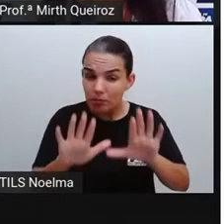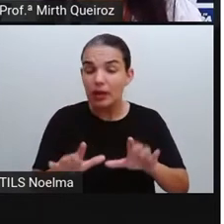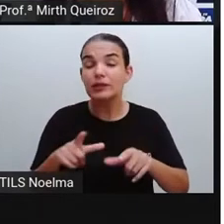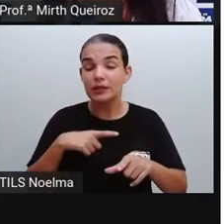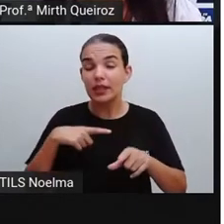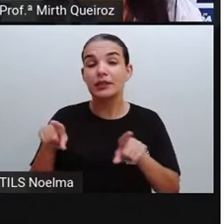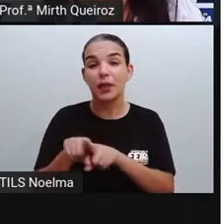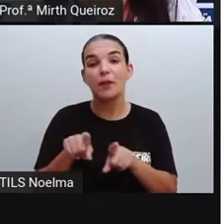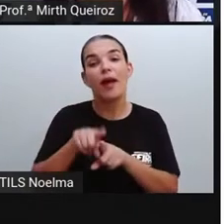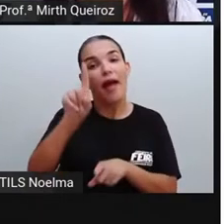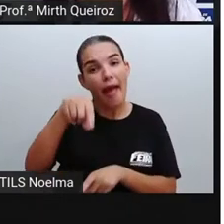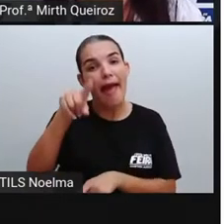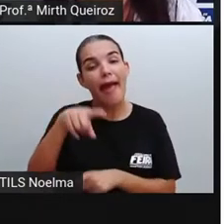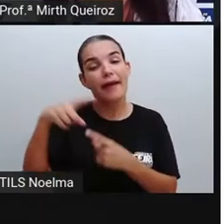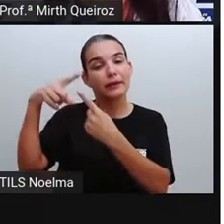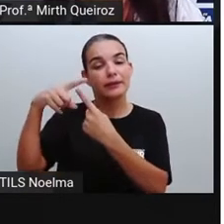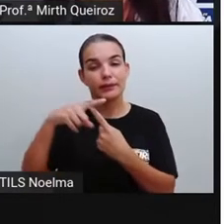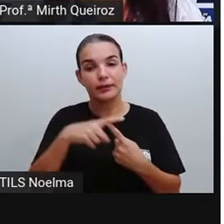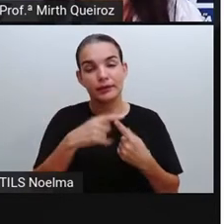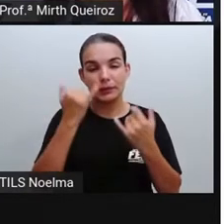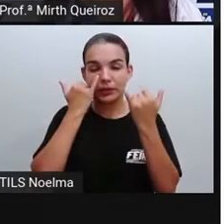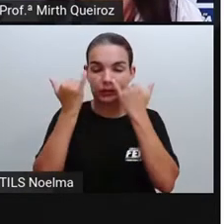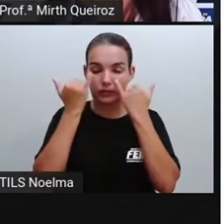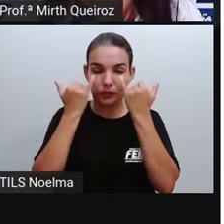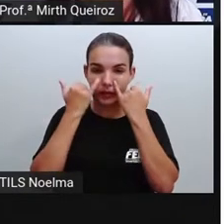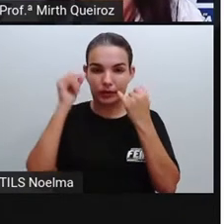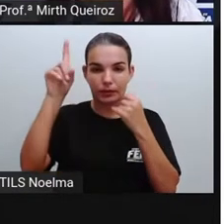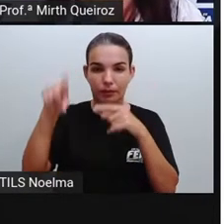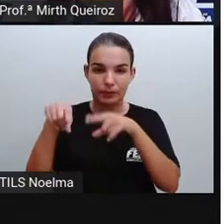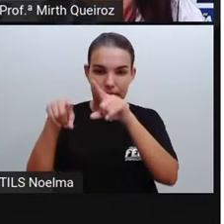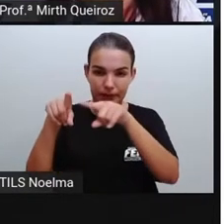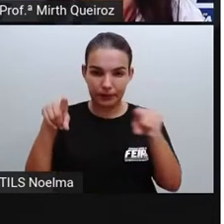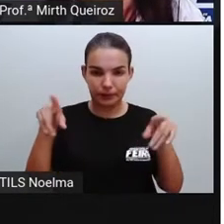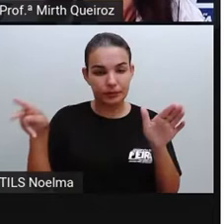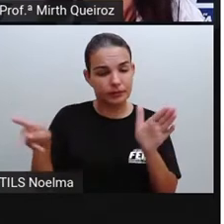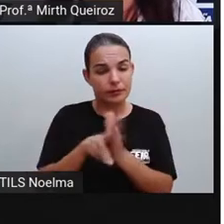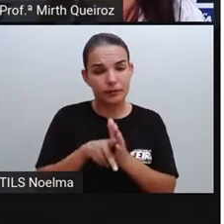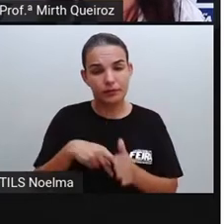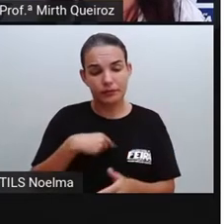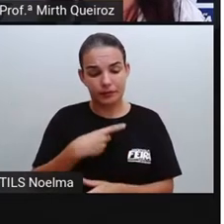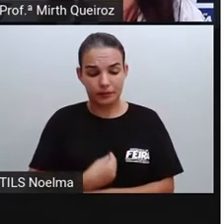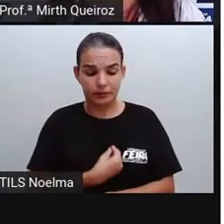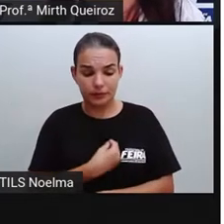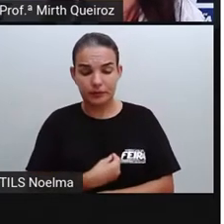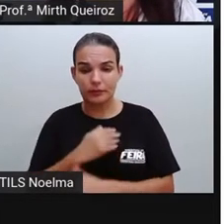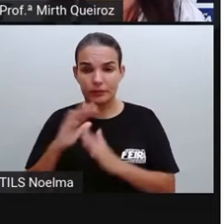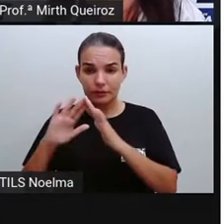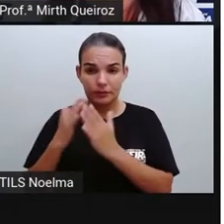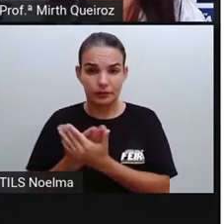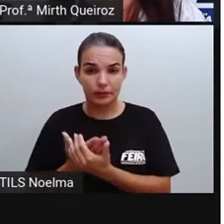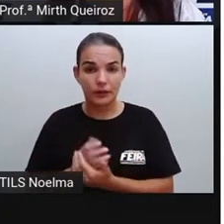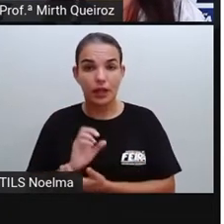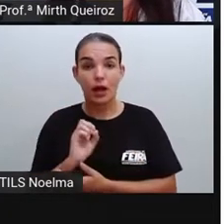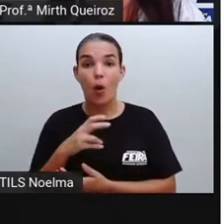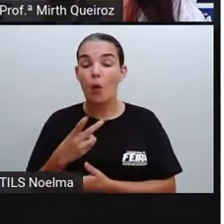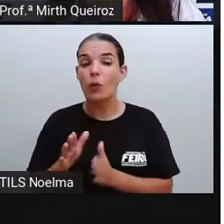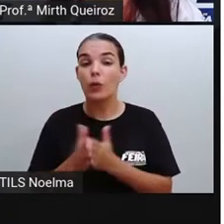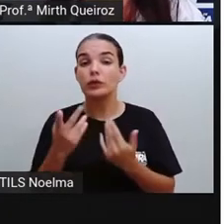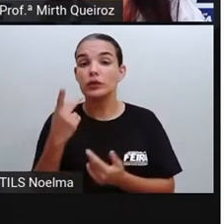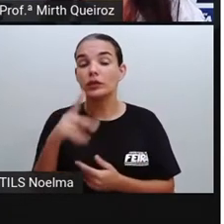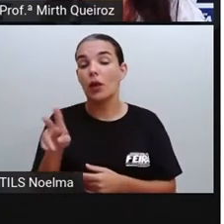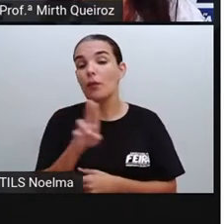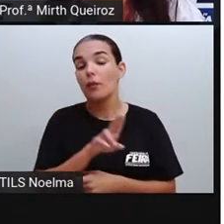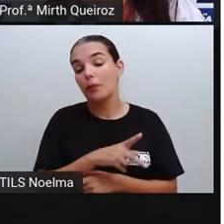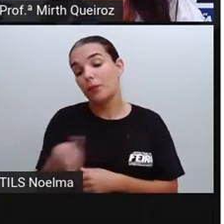infográfico que está presente aí nas nossas escolas, certo? Ou até mesmo quando o seu próprio professor faz esse tipo de